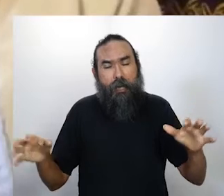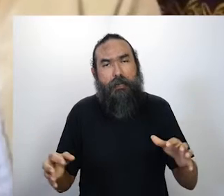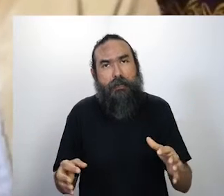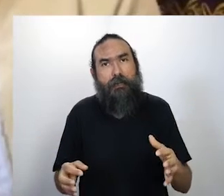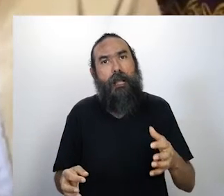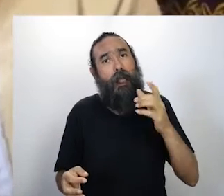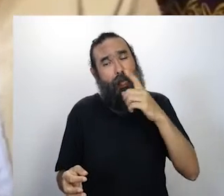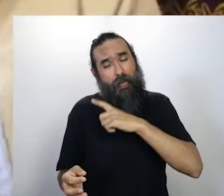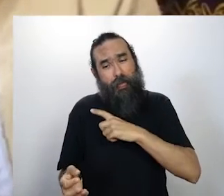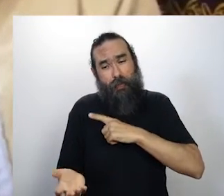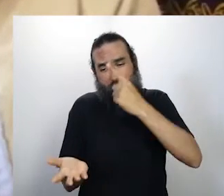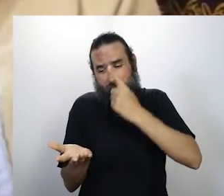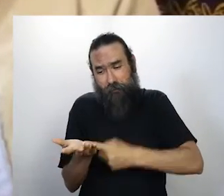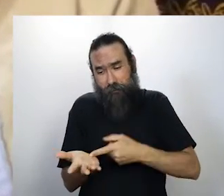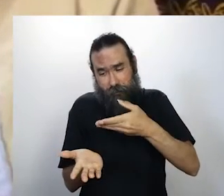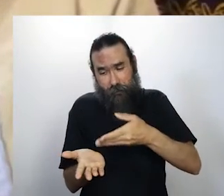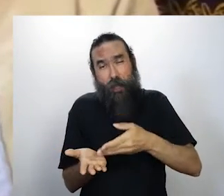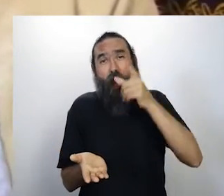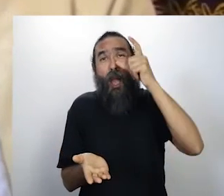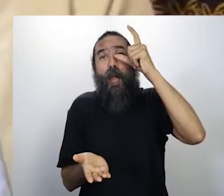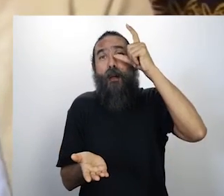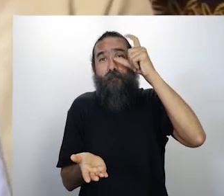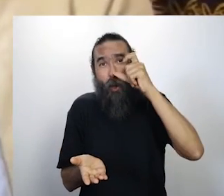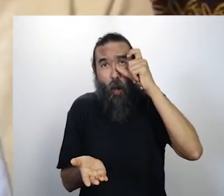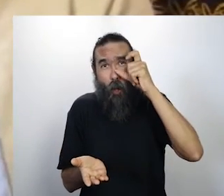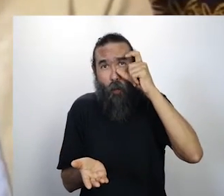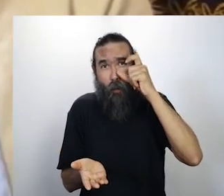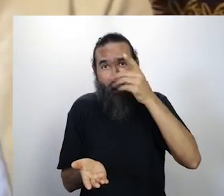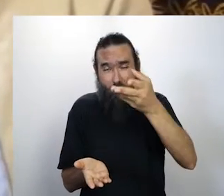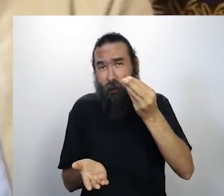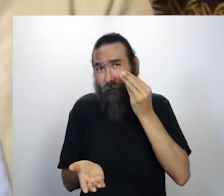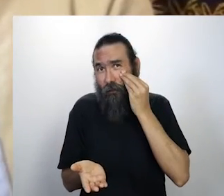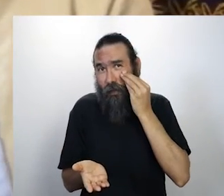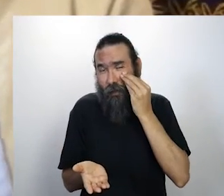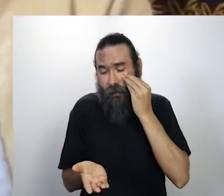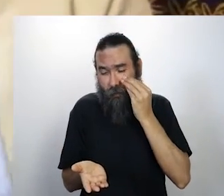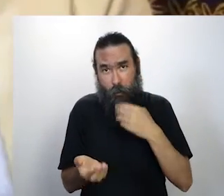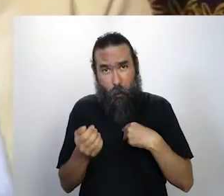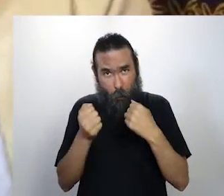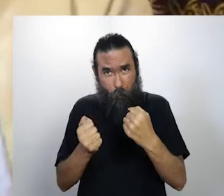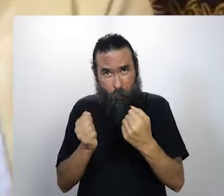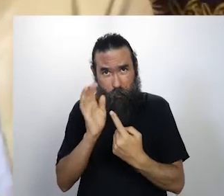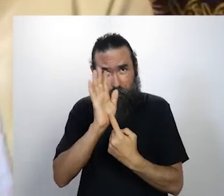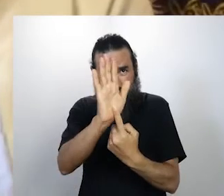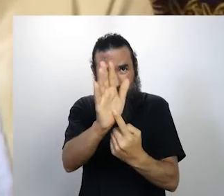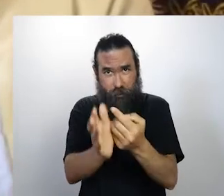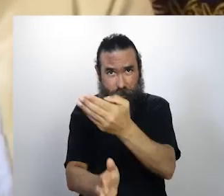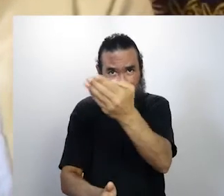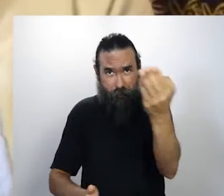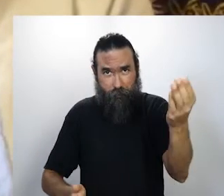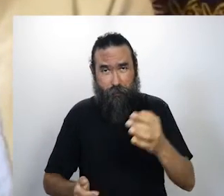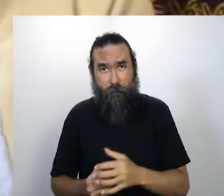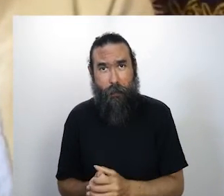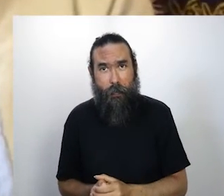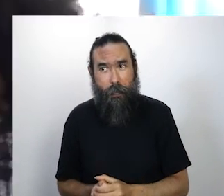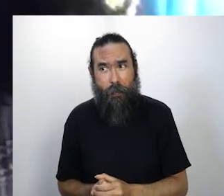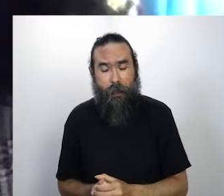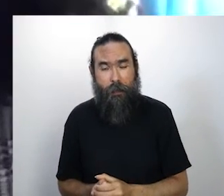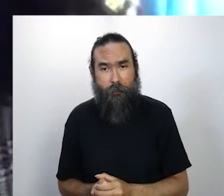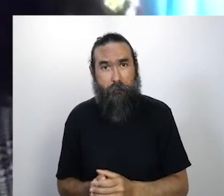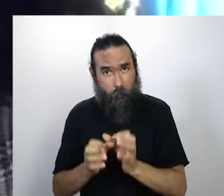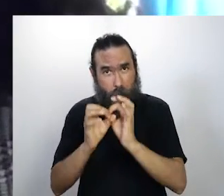eu tirei do Zoom para mostrar para vocês, deixa eu mostrar aqui, posso compartilhar screen? Eu acho que sim.